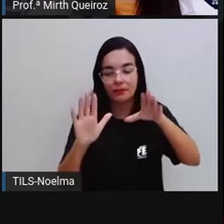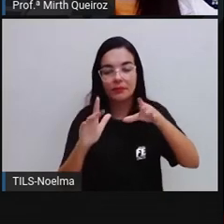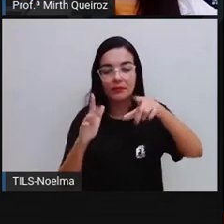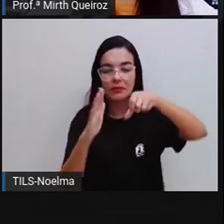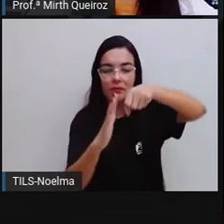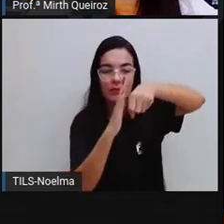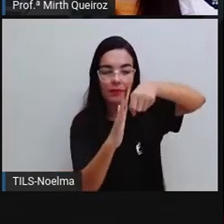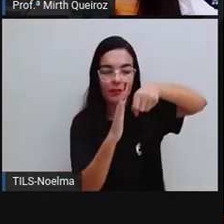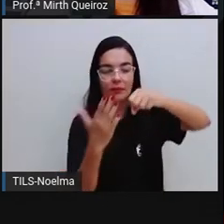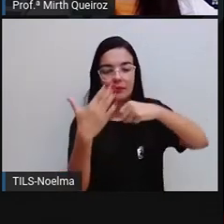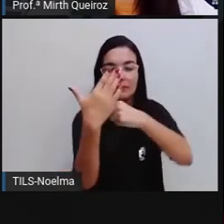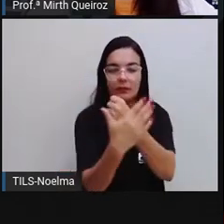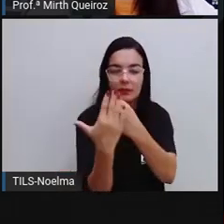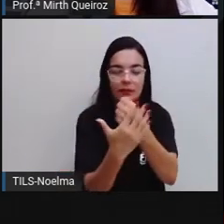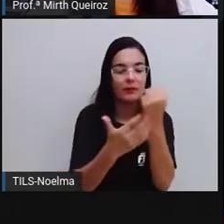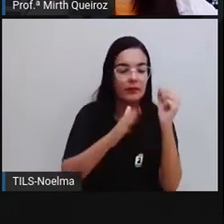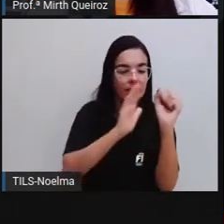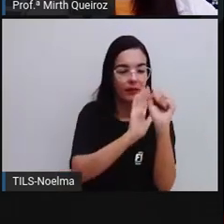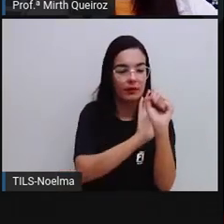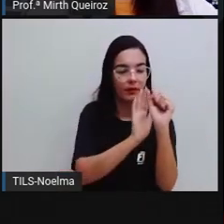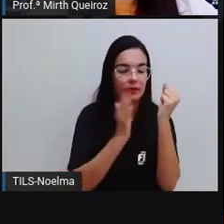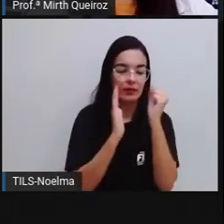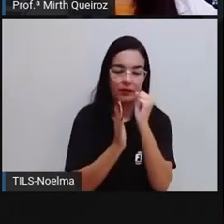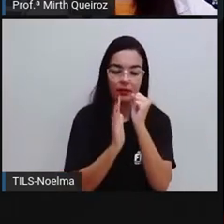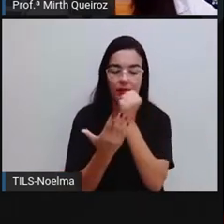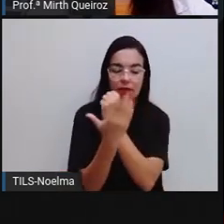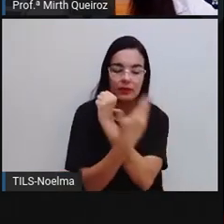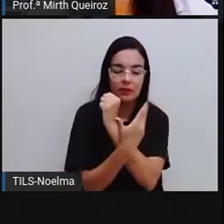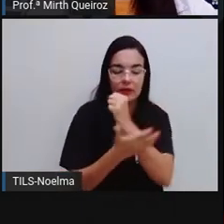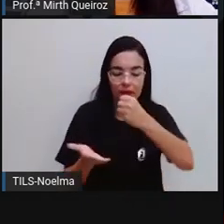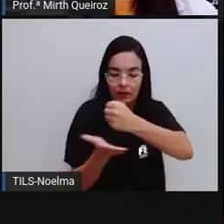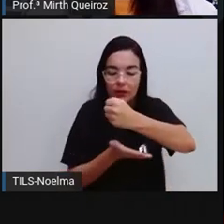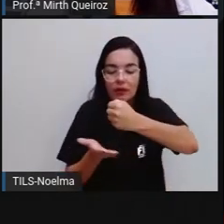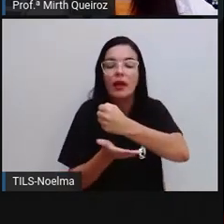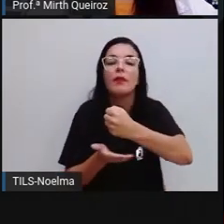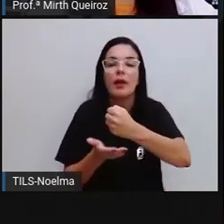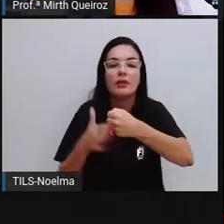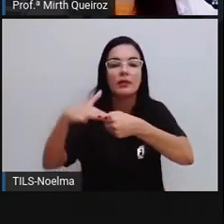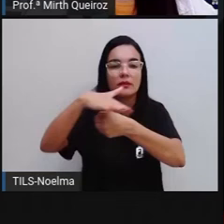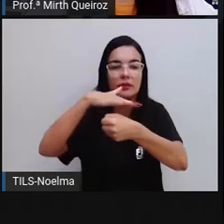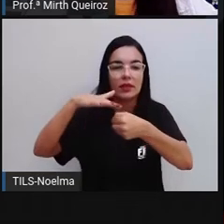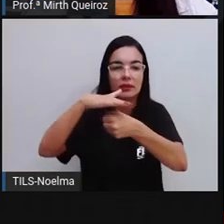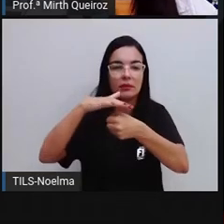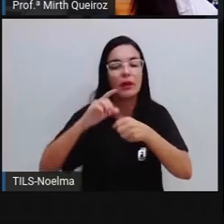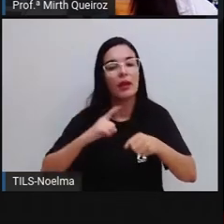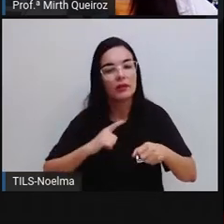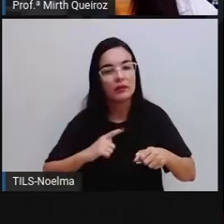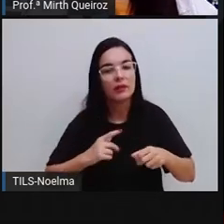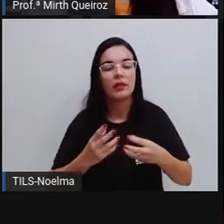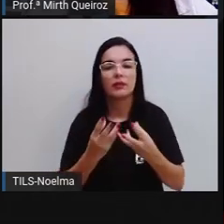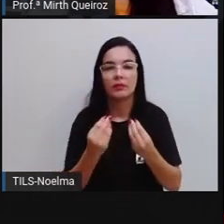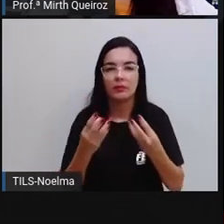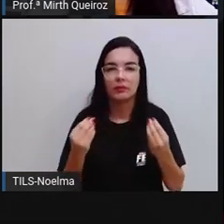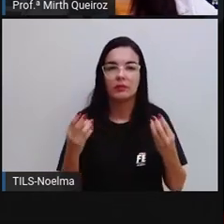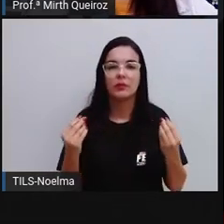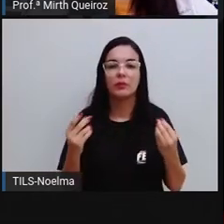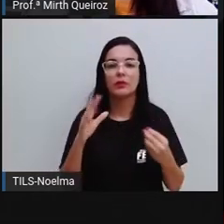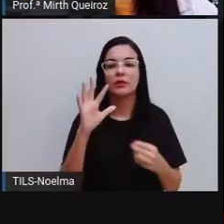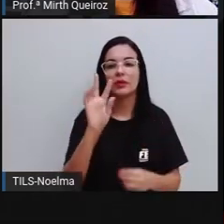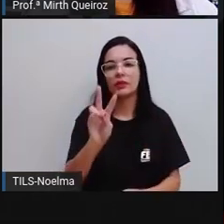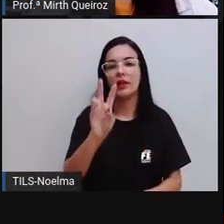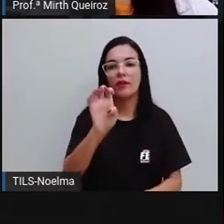poliedro, né? Então, ele é um sólido geométrico, ele vai ser limitado aí por uma quantidade